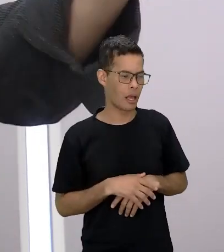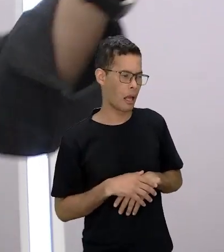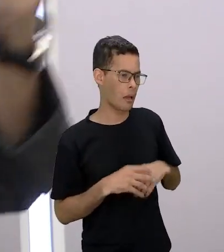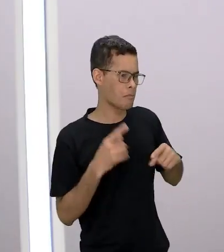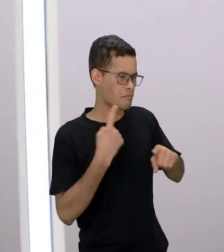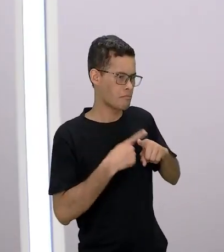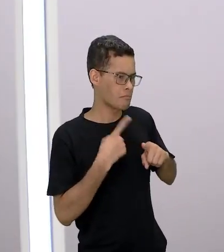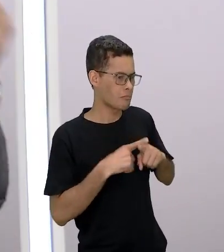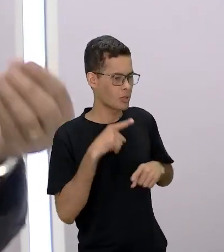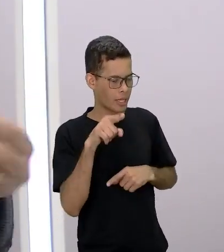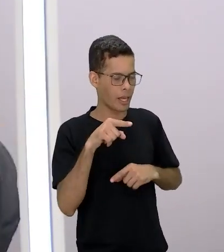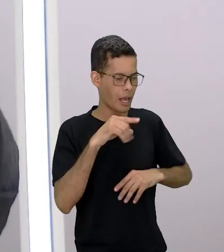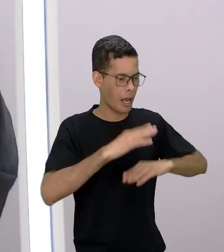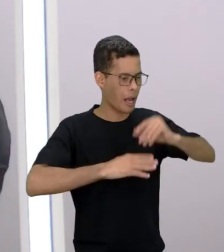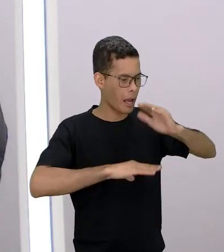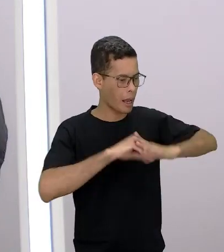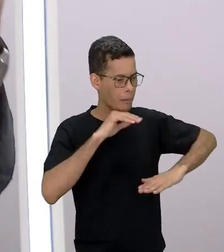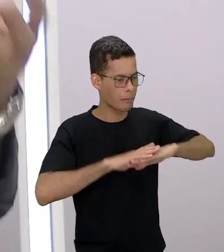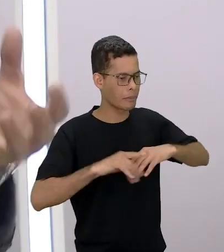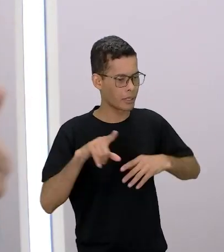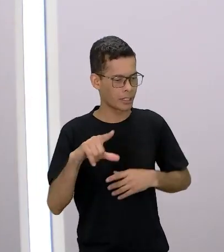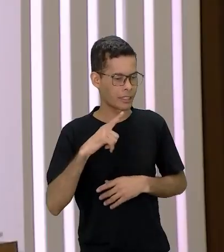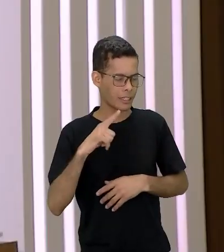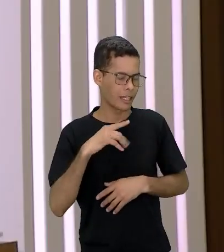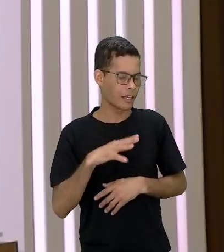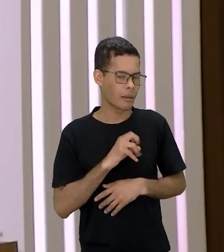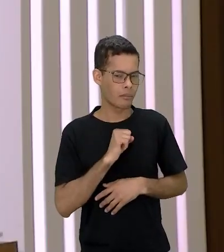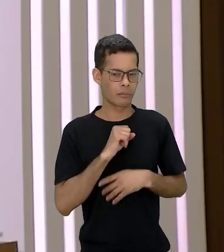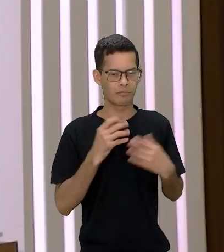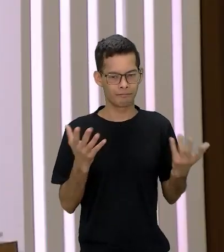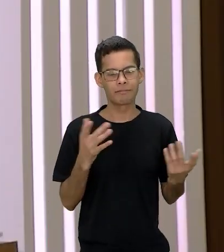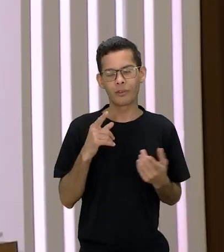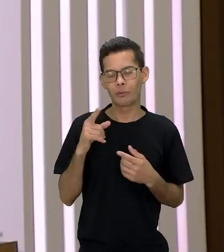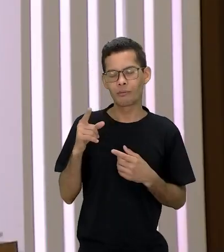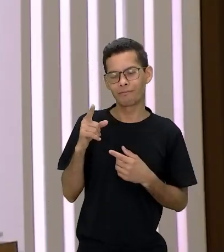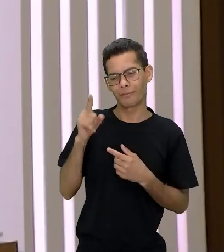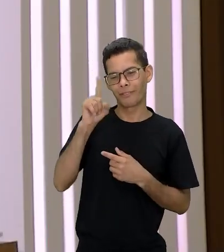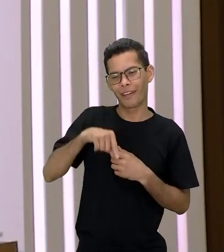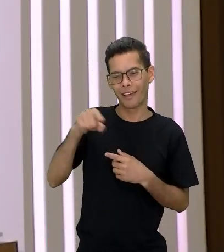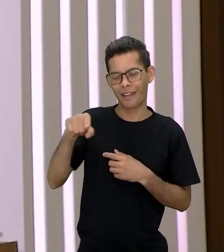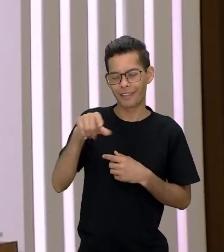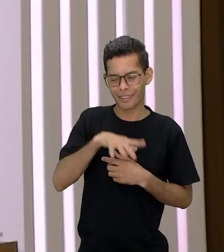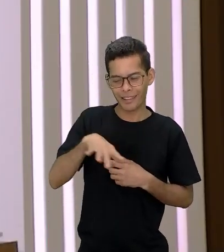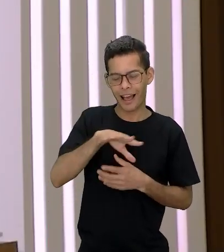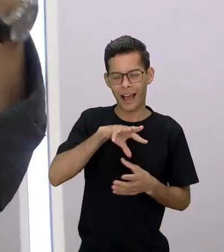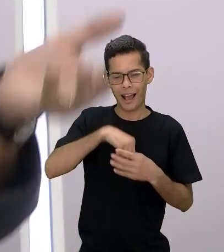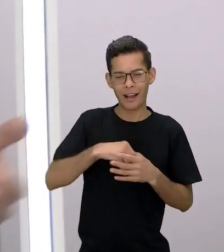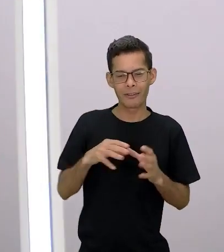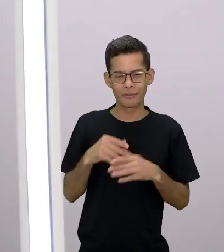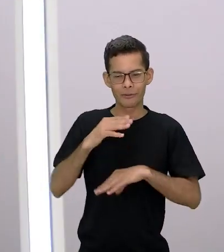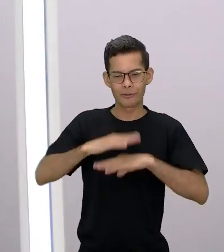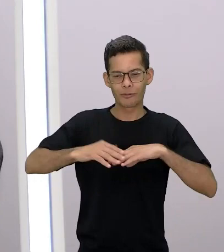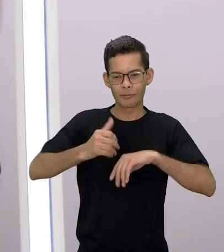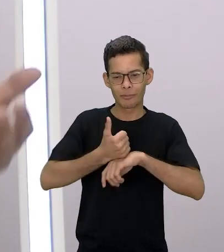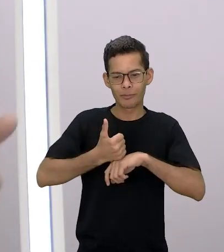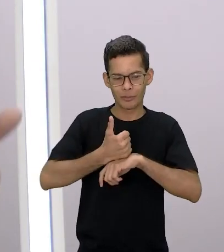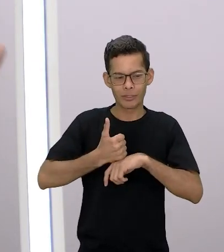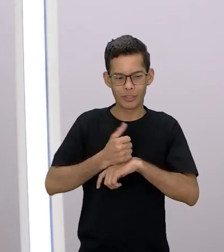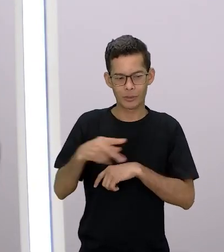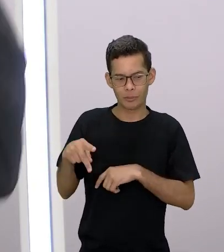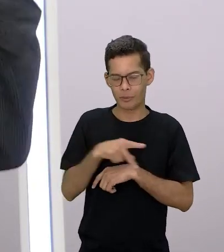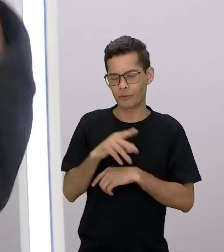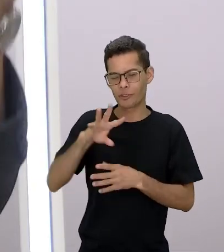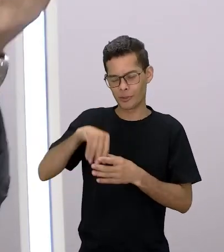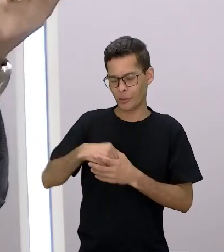prática mas você vê como é uma uma briga grande inclusive ter na profissão de professor a gente ter essa